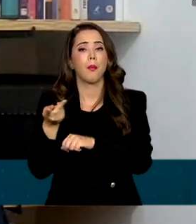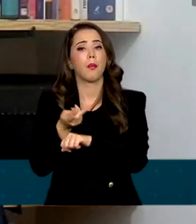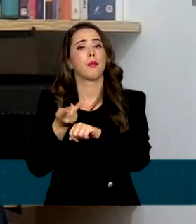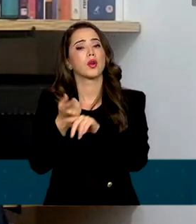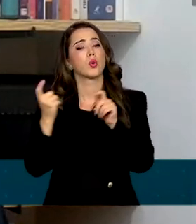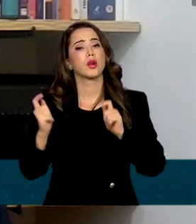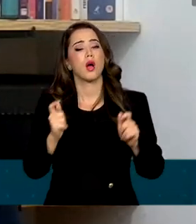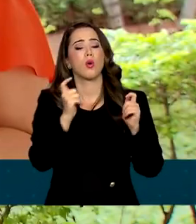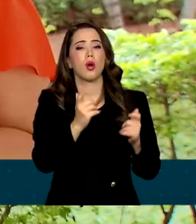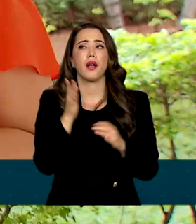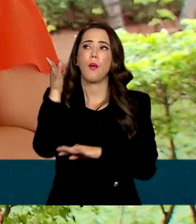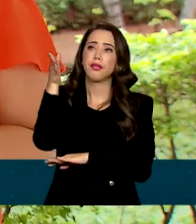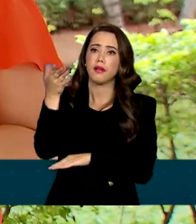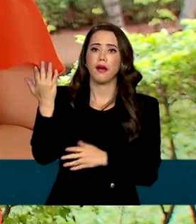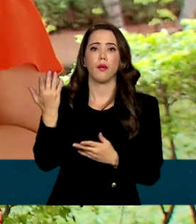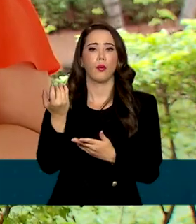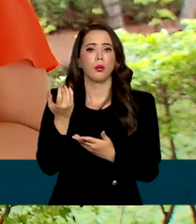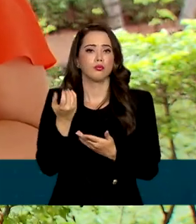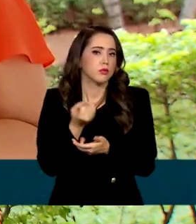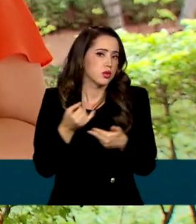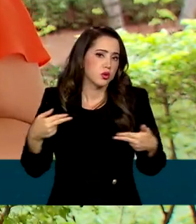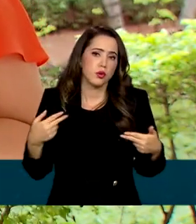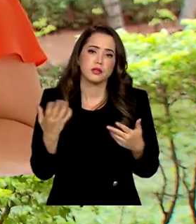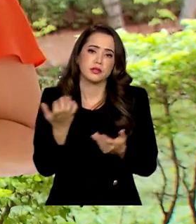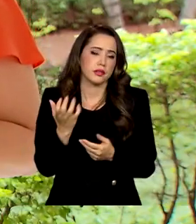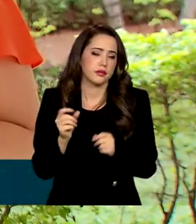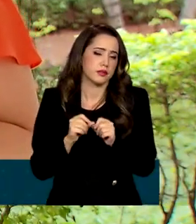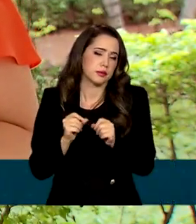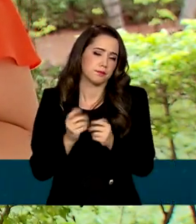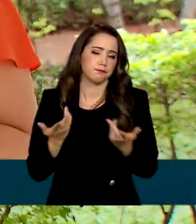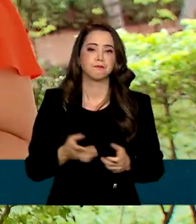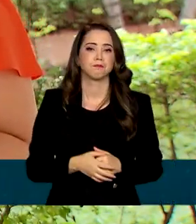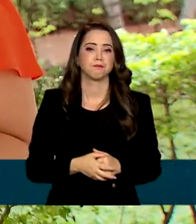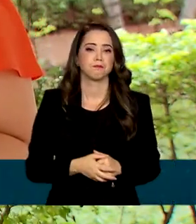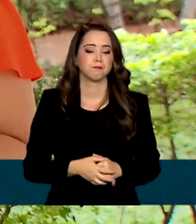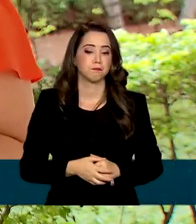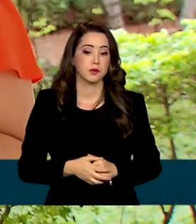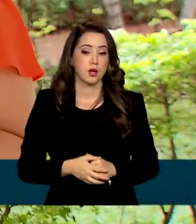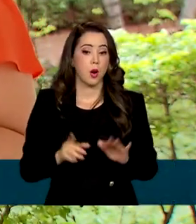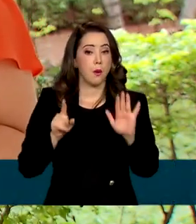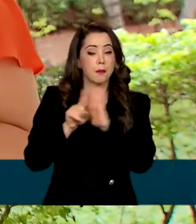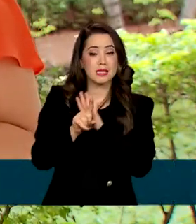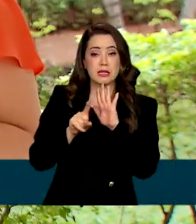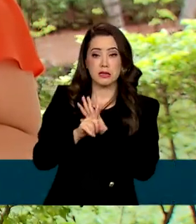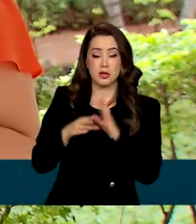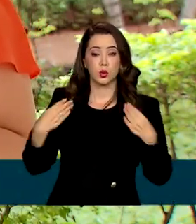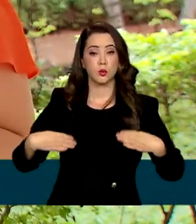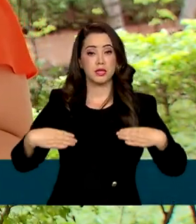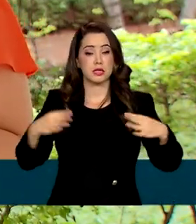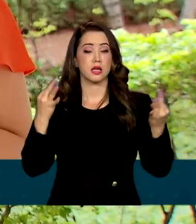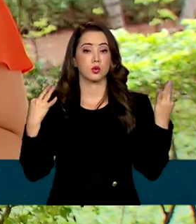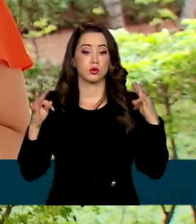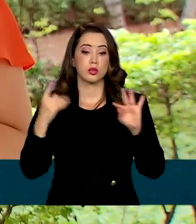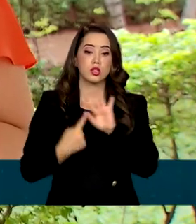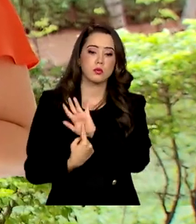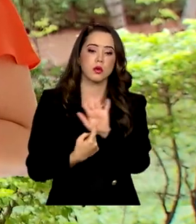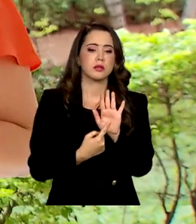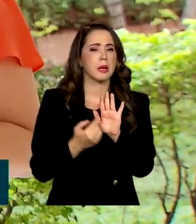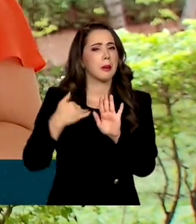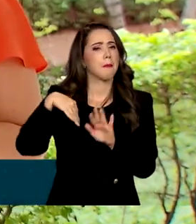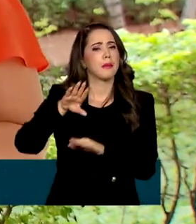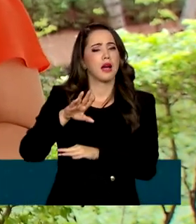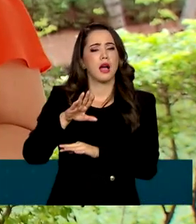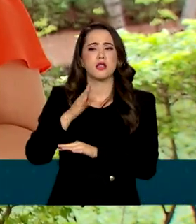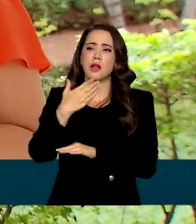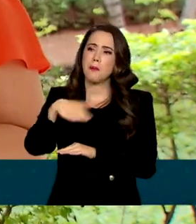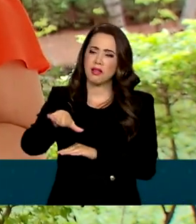locais de hospedagem. Uma pesquisa feita pelo Ministério do Turismo nas cinco regiões do país, apontou que mais da metade dos